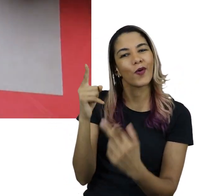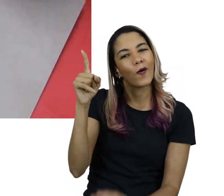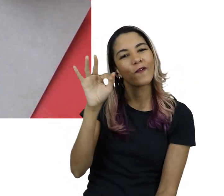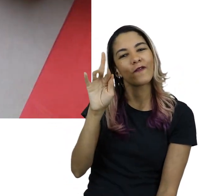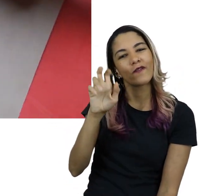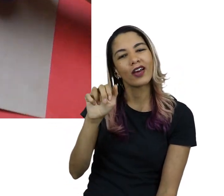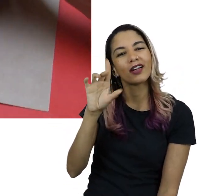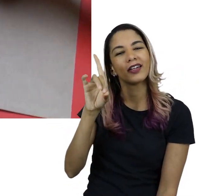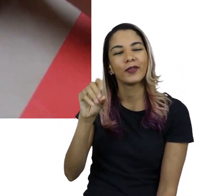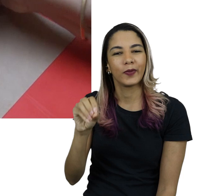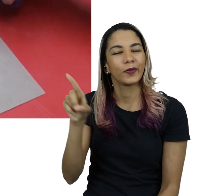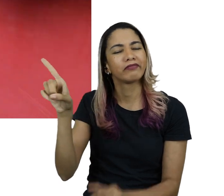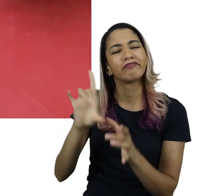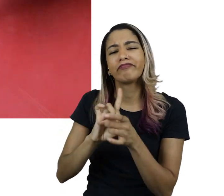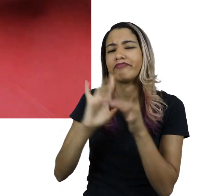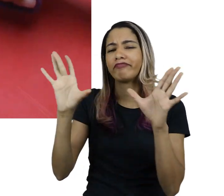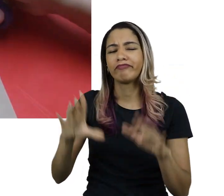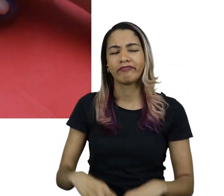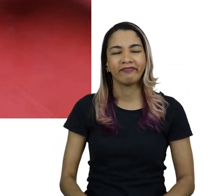na obra de Fernando Zarif.